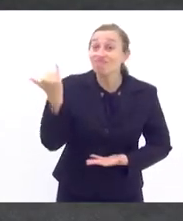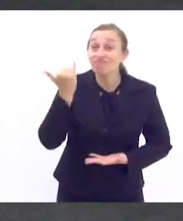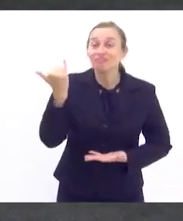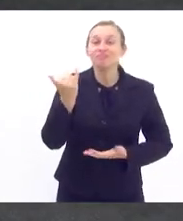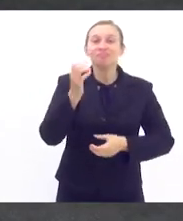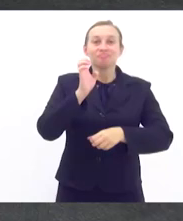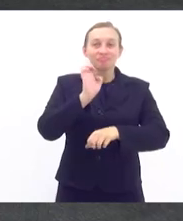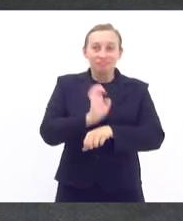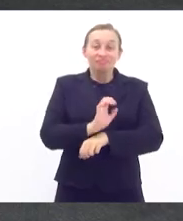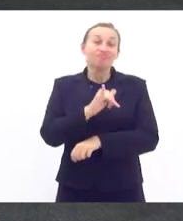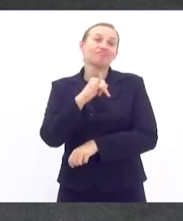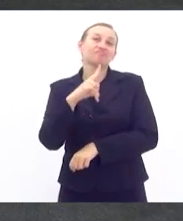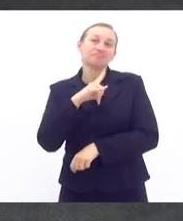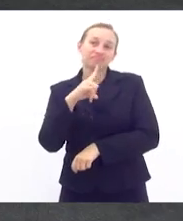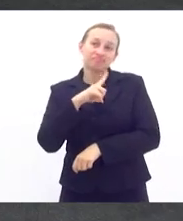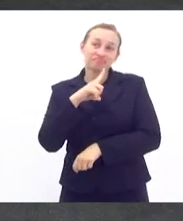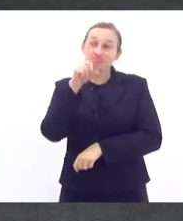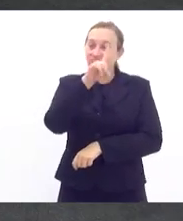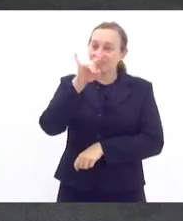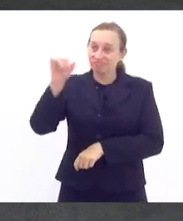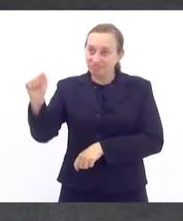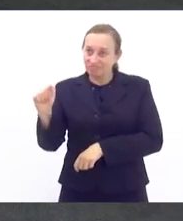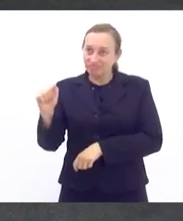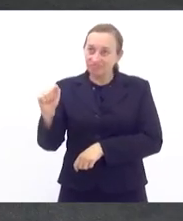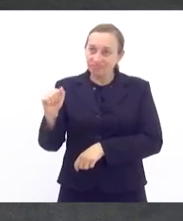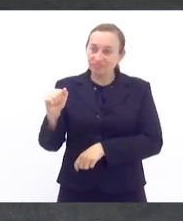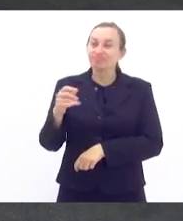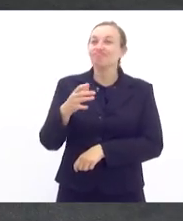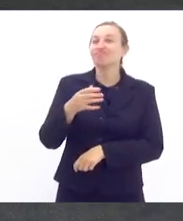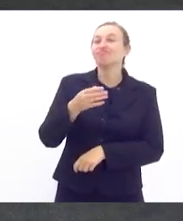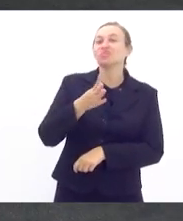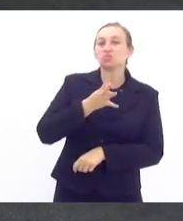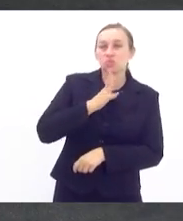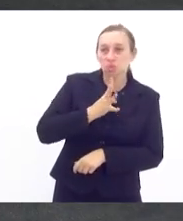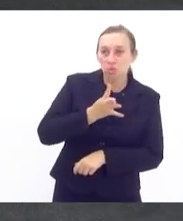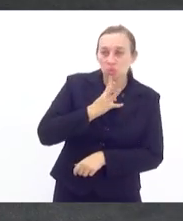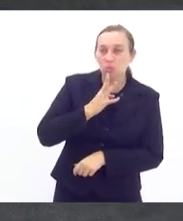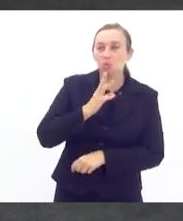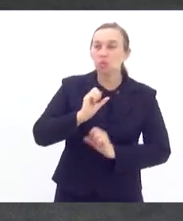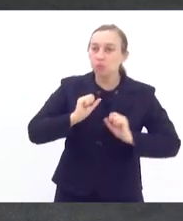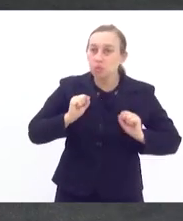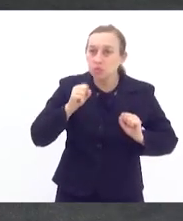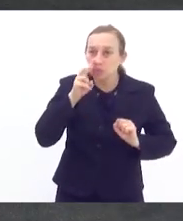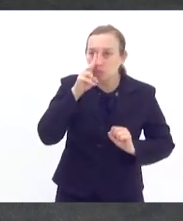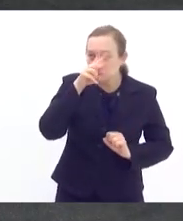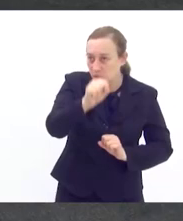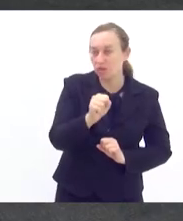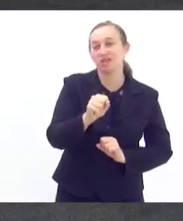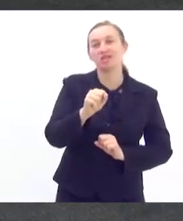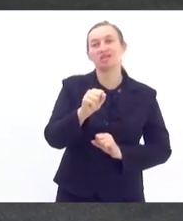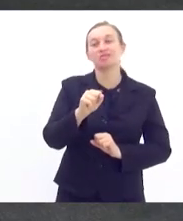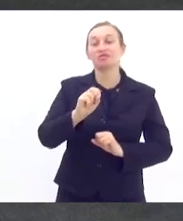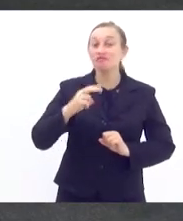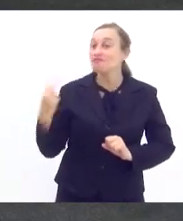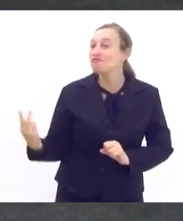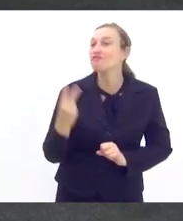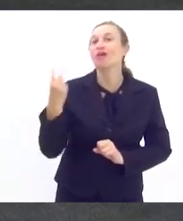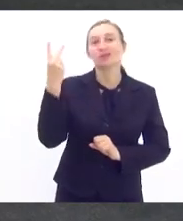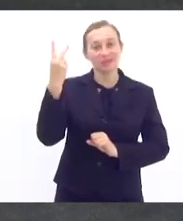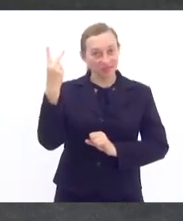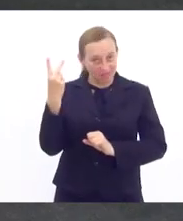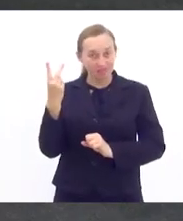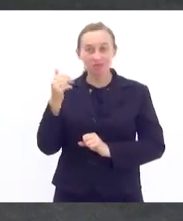o nosso Estado ter esse dia, digamos assim, de reconhecimento, de fortalecimento, de valorização